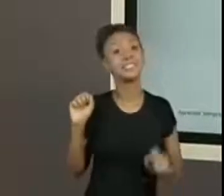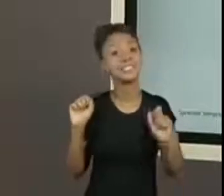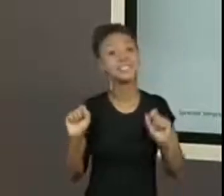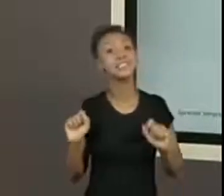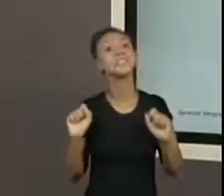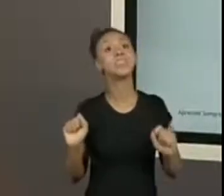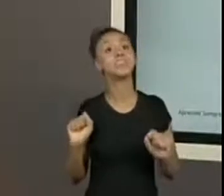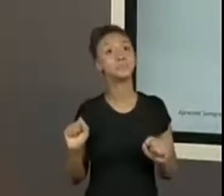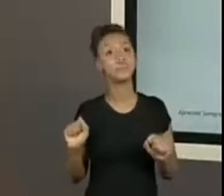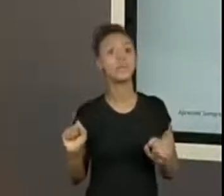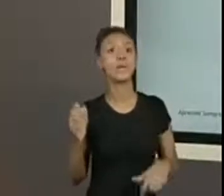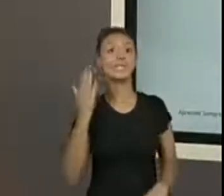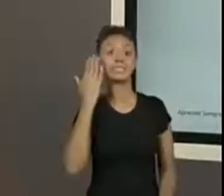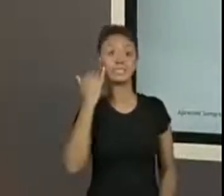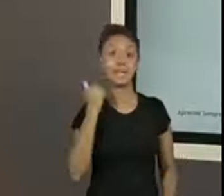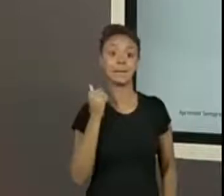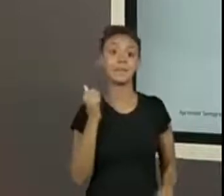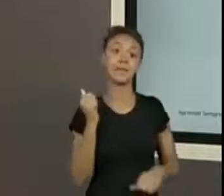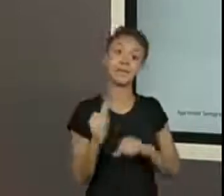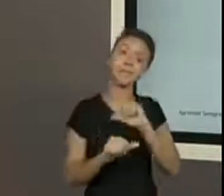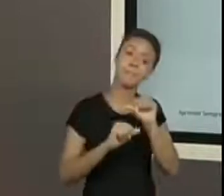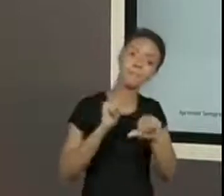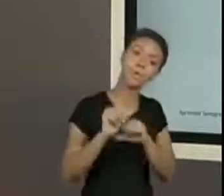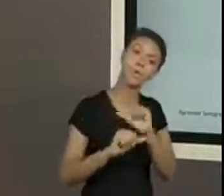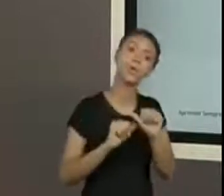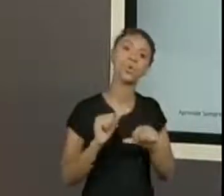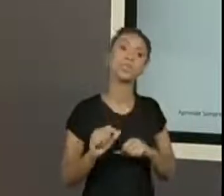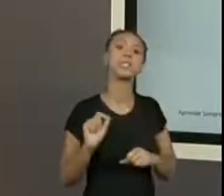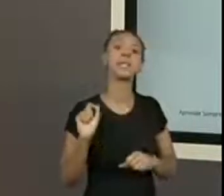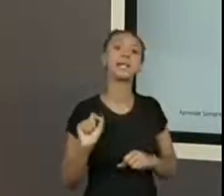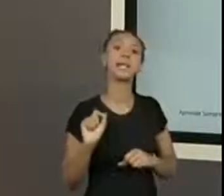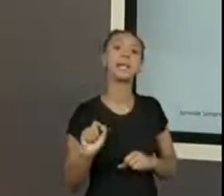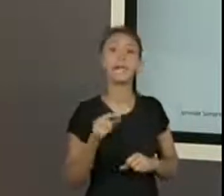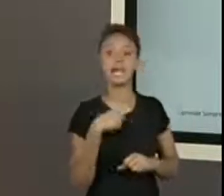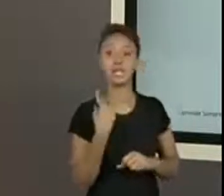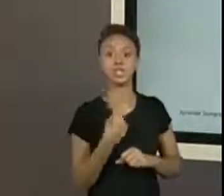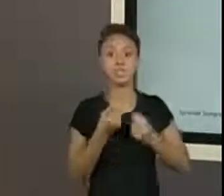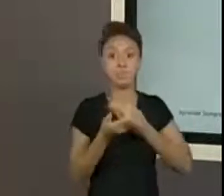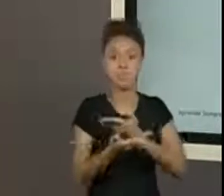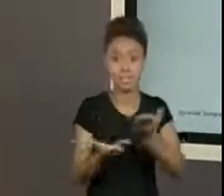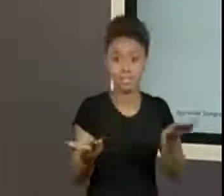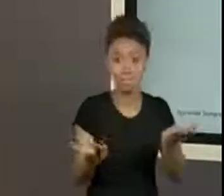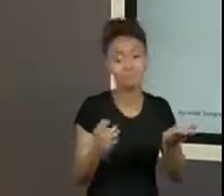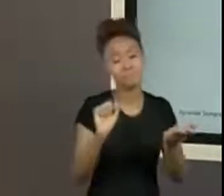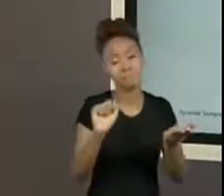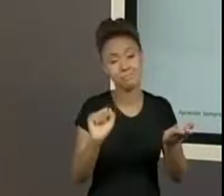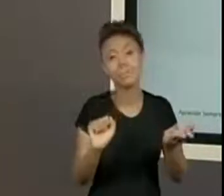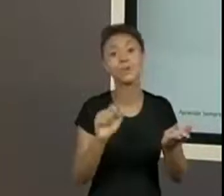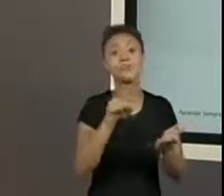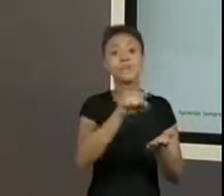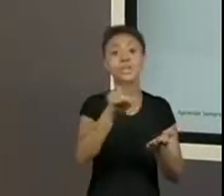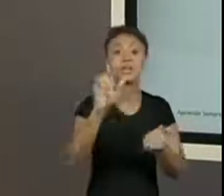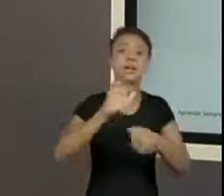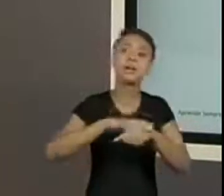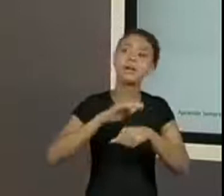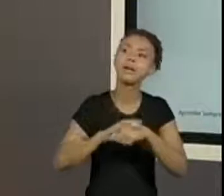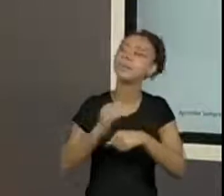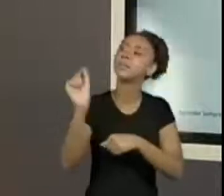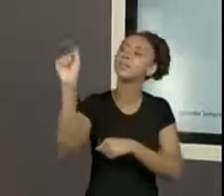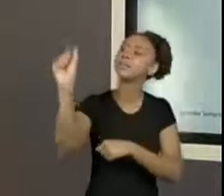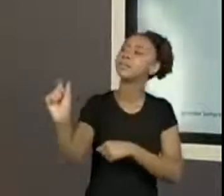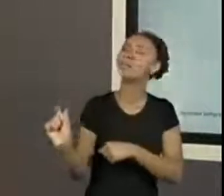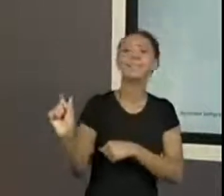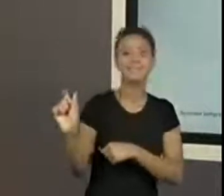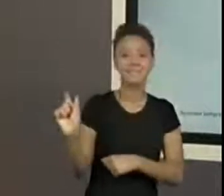essa informação que a gente está colocando de apresentação para vocês, para a pessoa que vocês vão apresentar. Como no